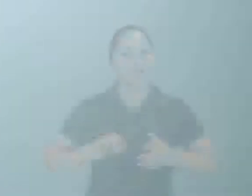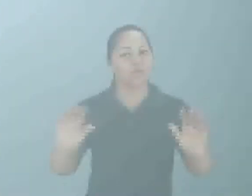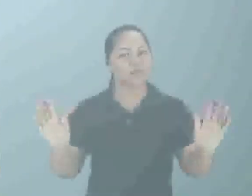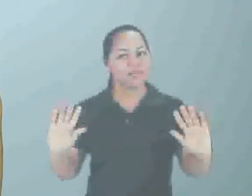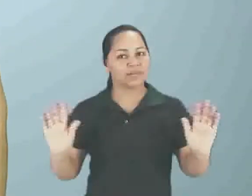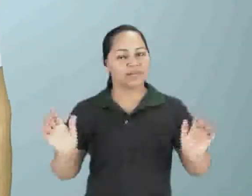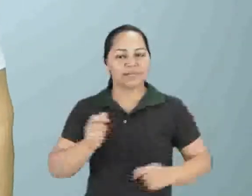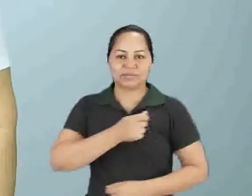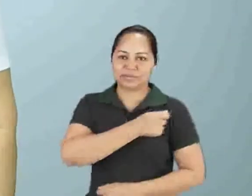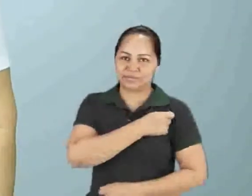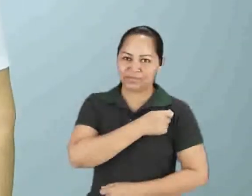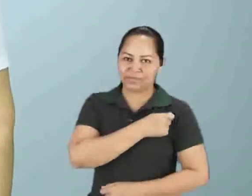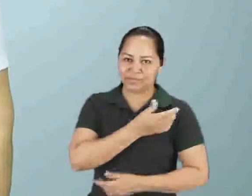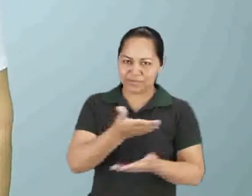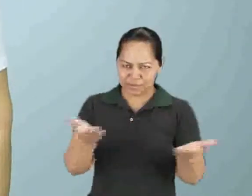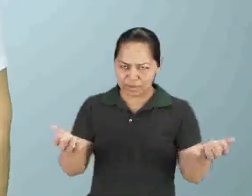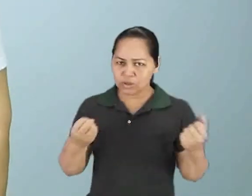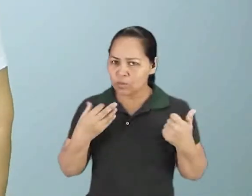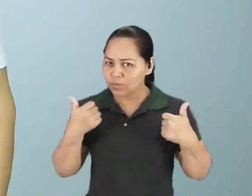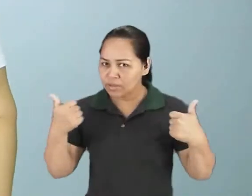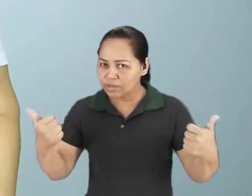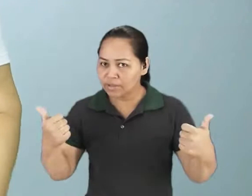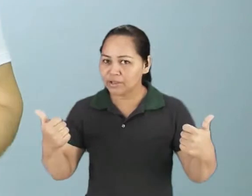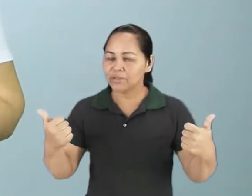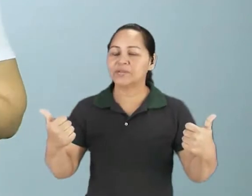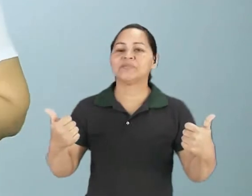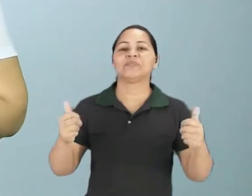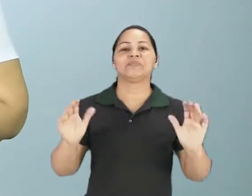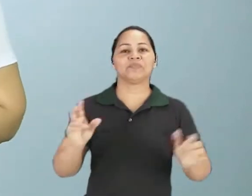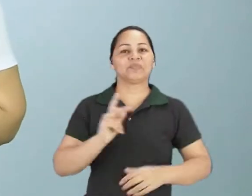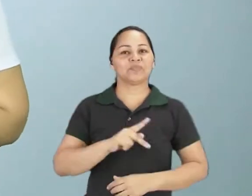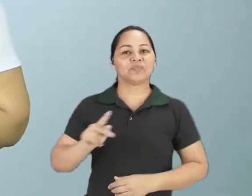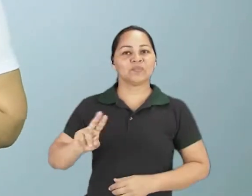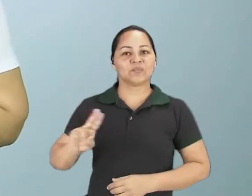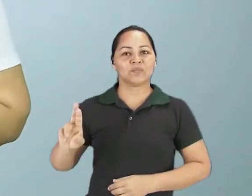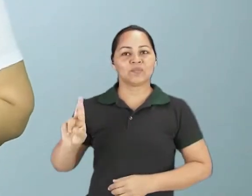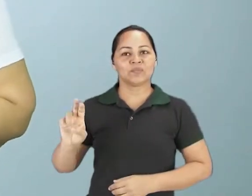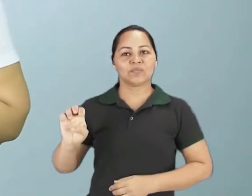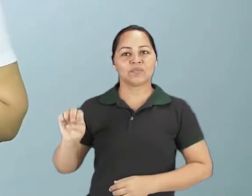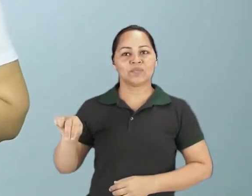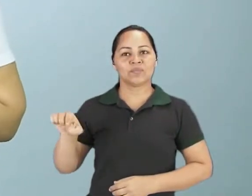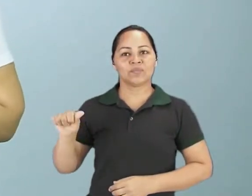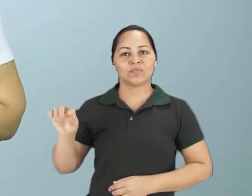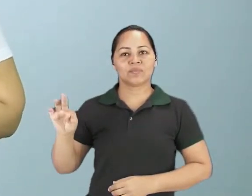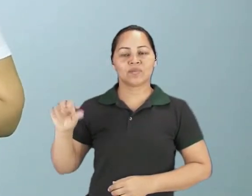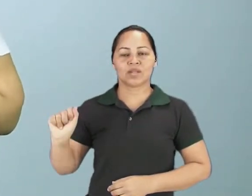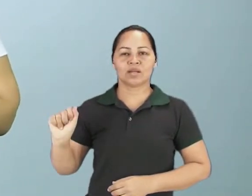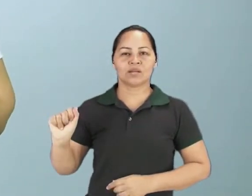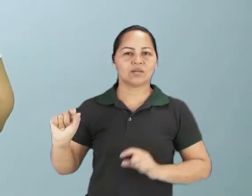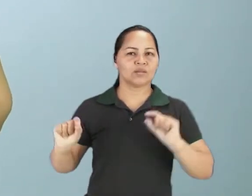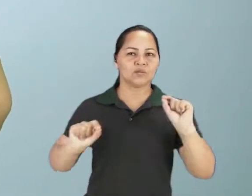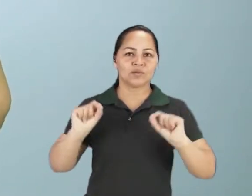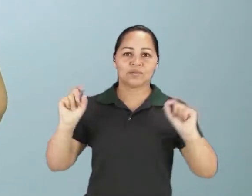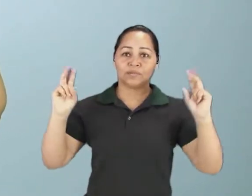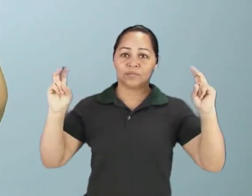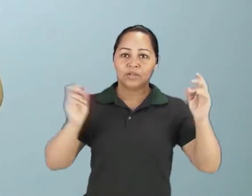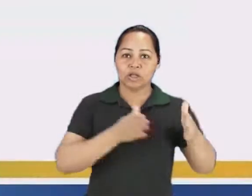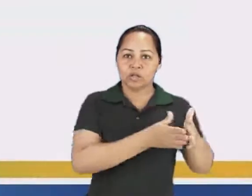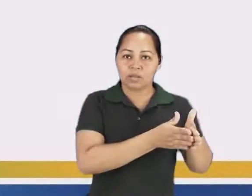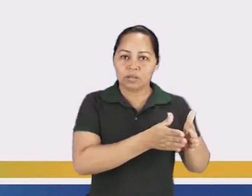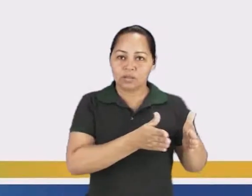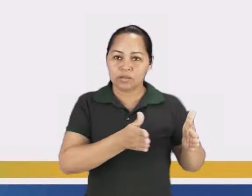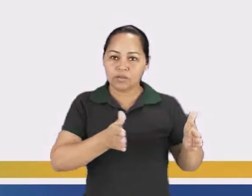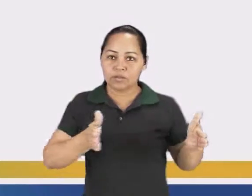Olá alunos, como vocês estão? Tudo bem? Professora Renata mais uma vez com vocês, com a aula Linha do Tempo das